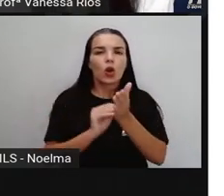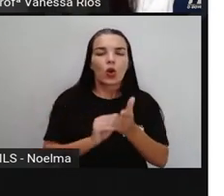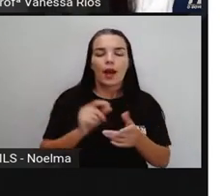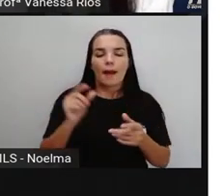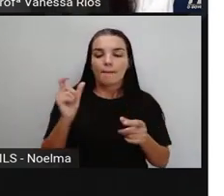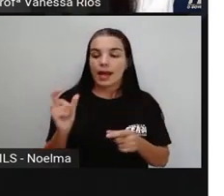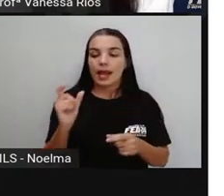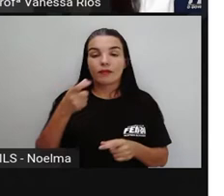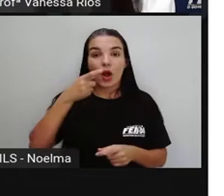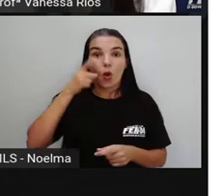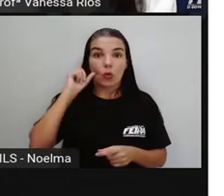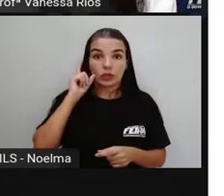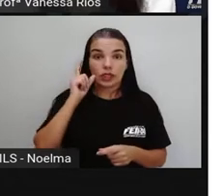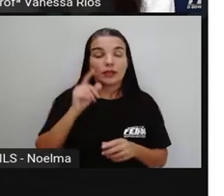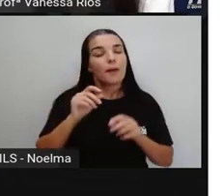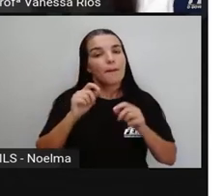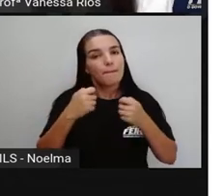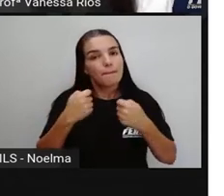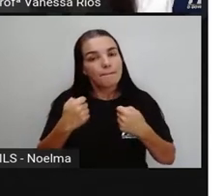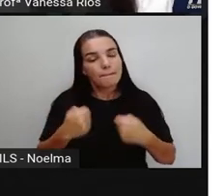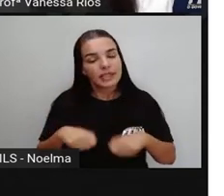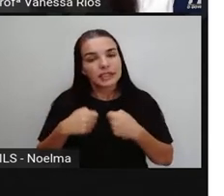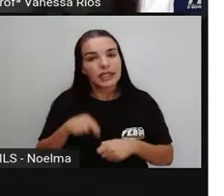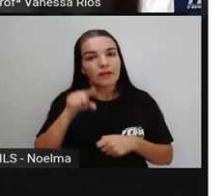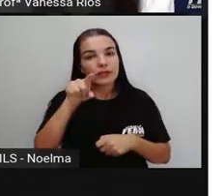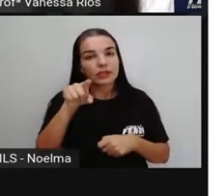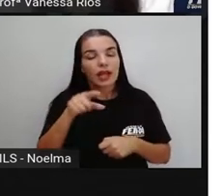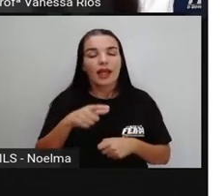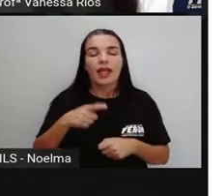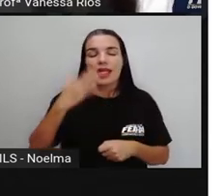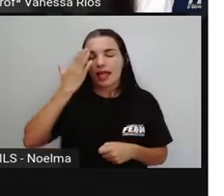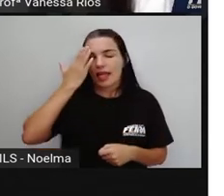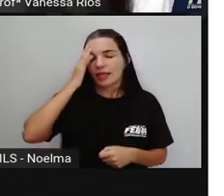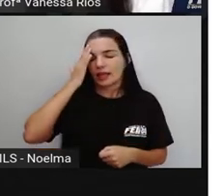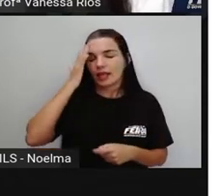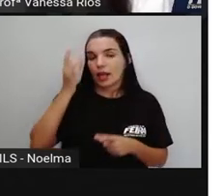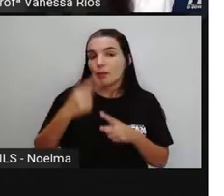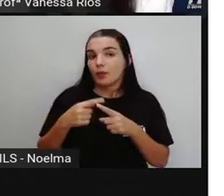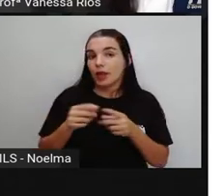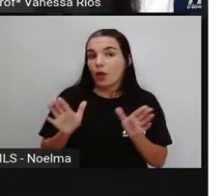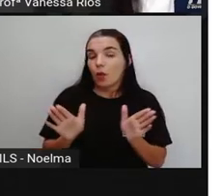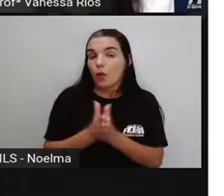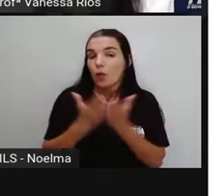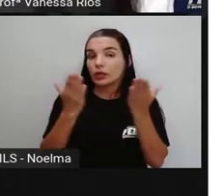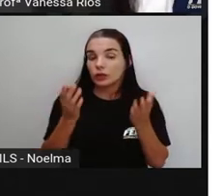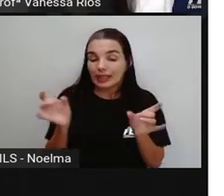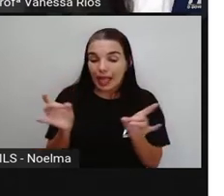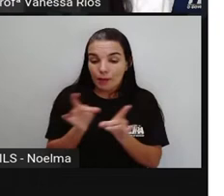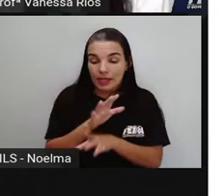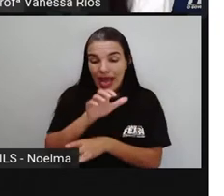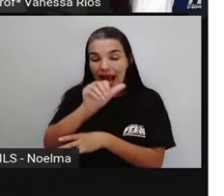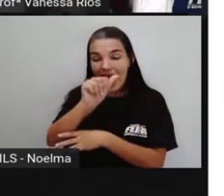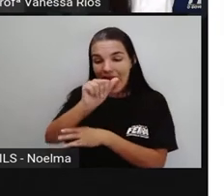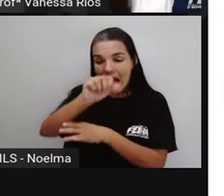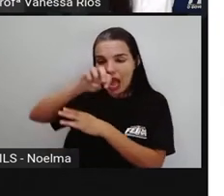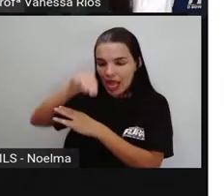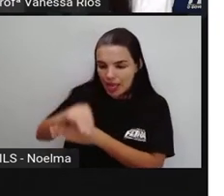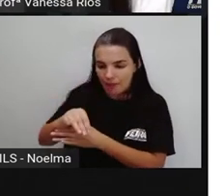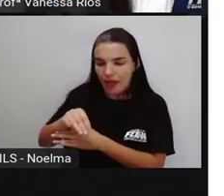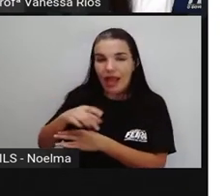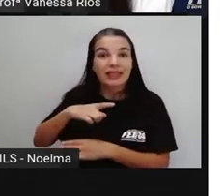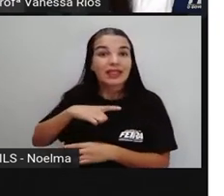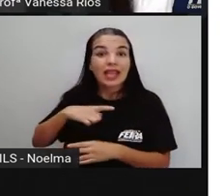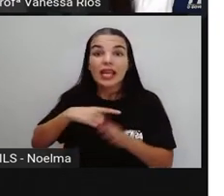justamente pra enfatizar que os verbos quando terminam em an, em a, m, está